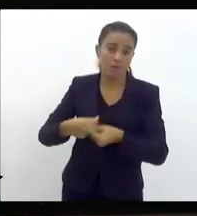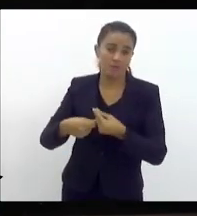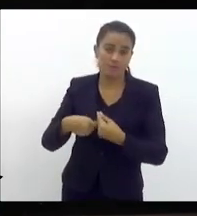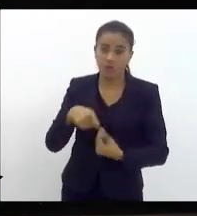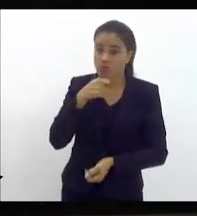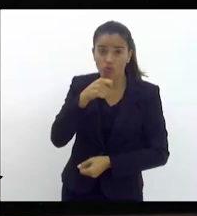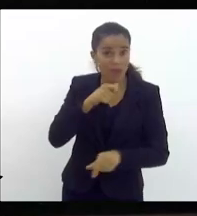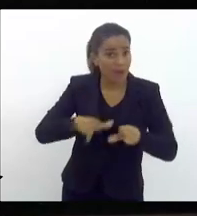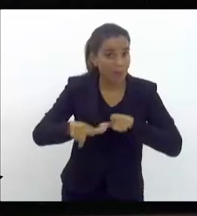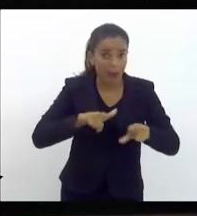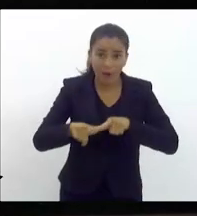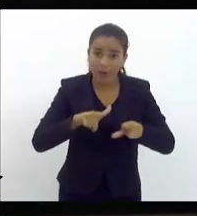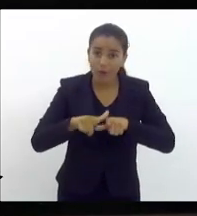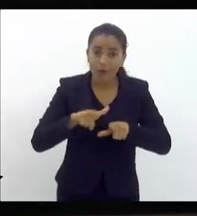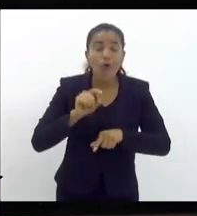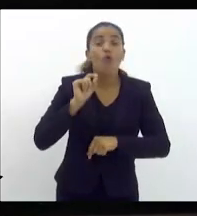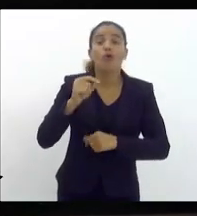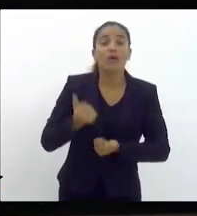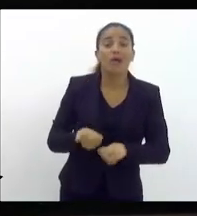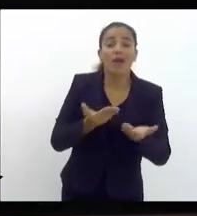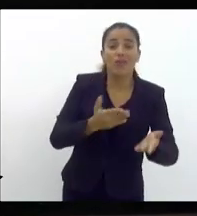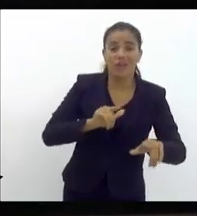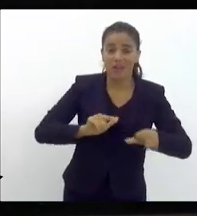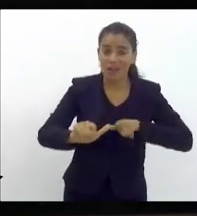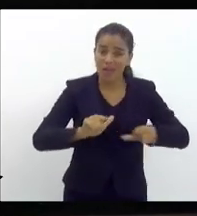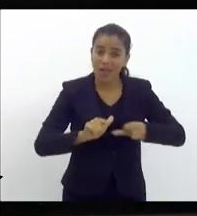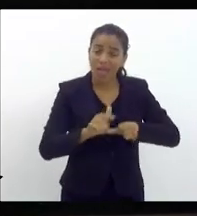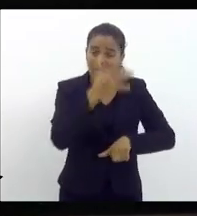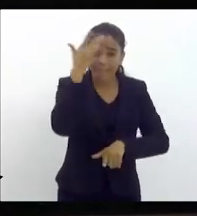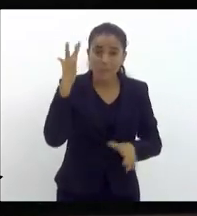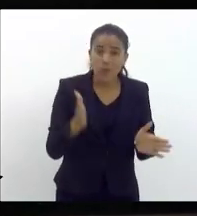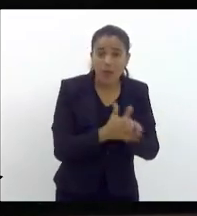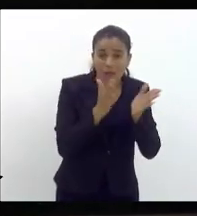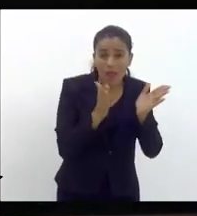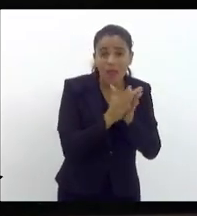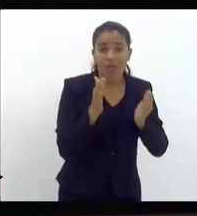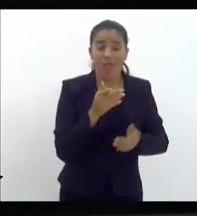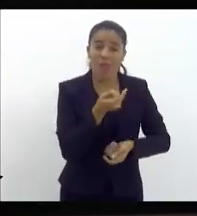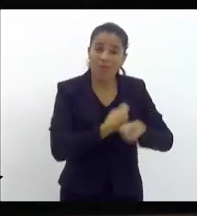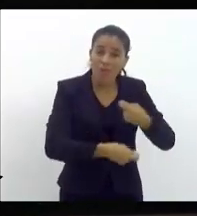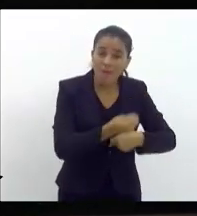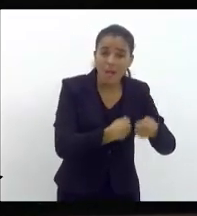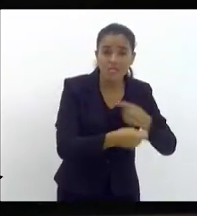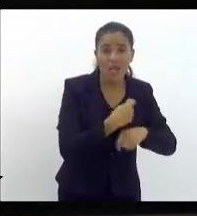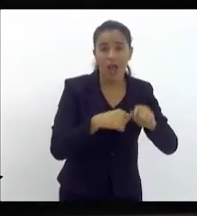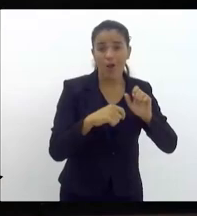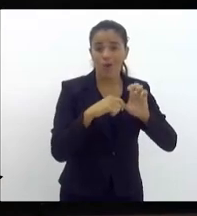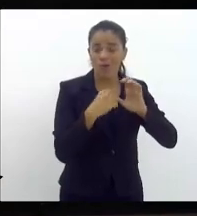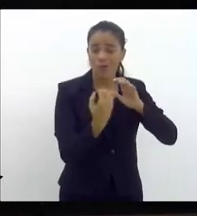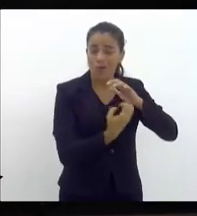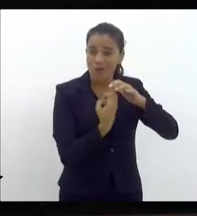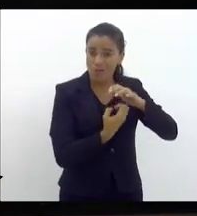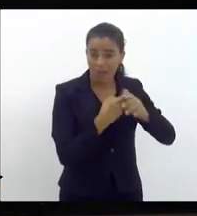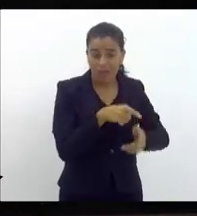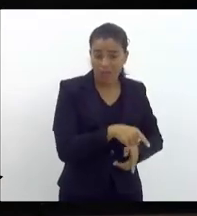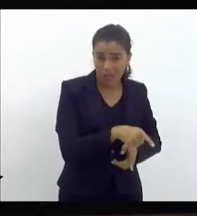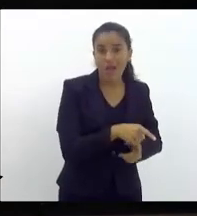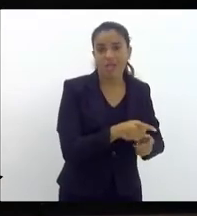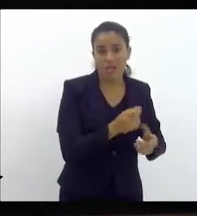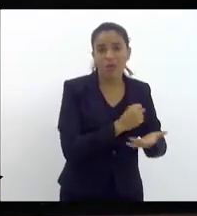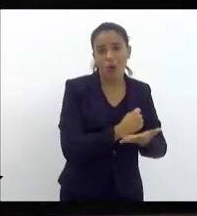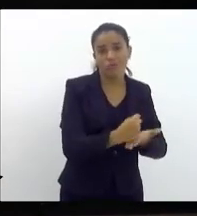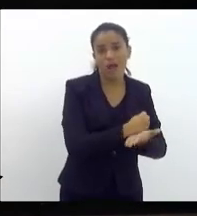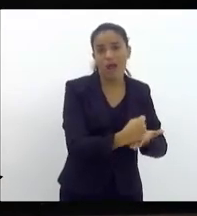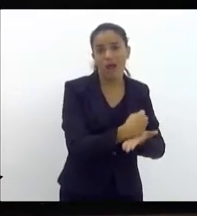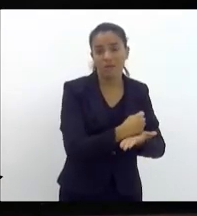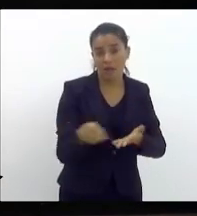não gera emprego. O que gera emprego é o pequeno comerciante, é o pequeno empresário, esse que vai gerar emprego. Agora aquele que